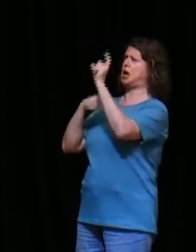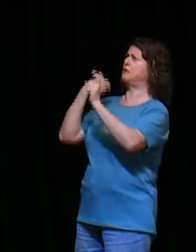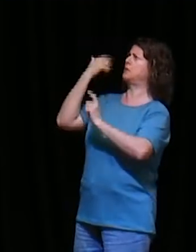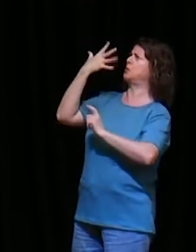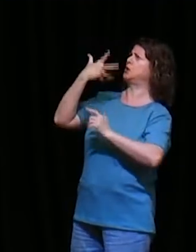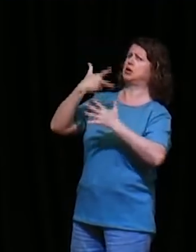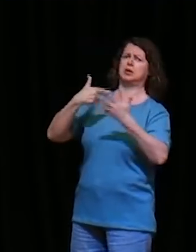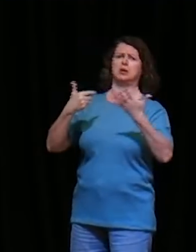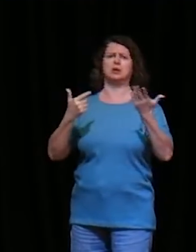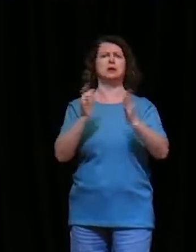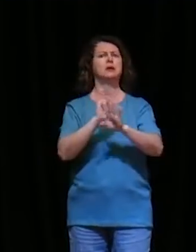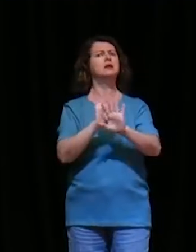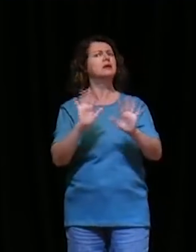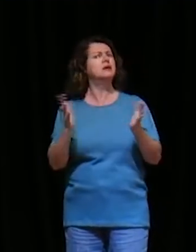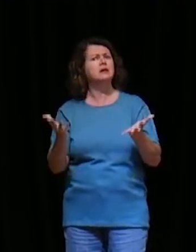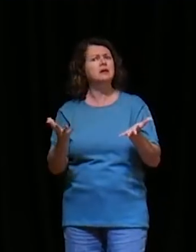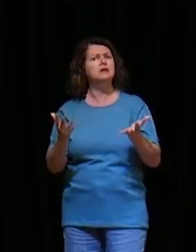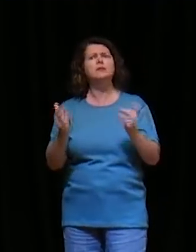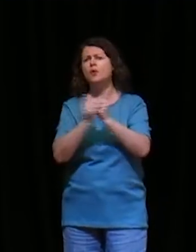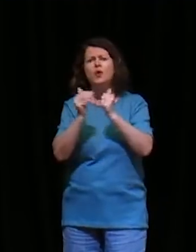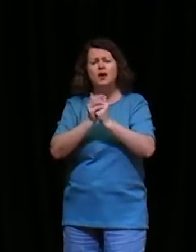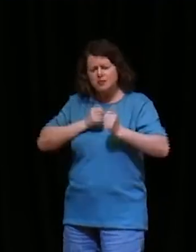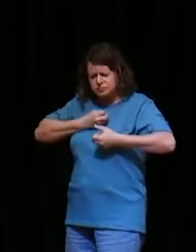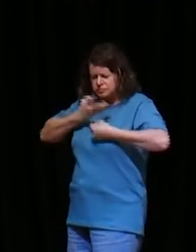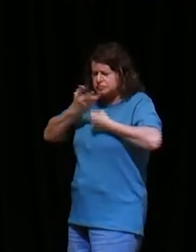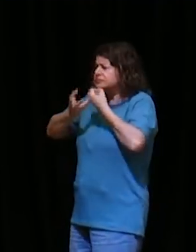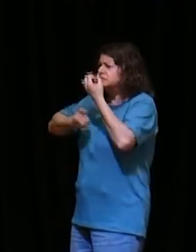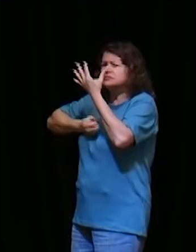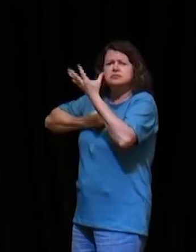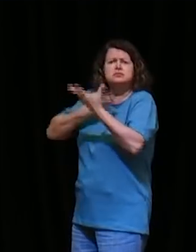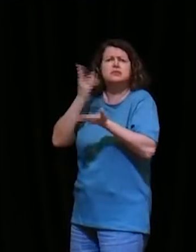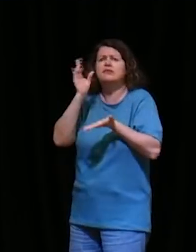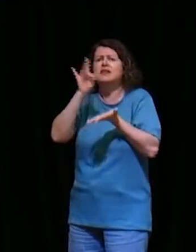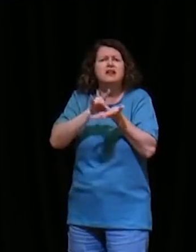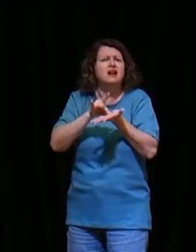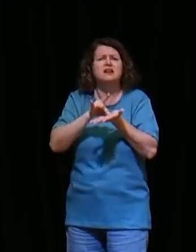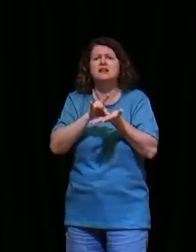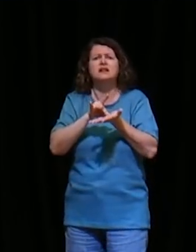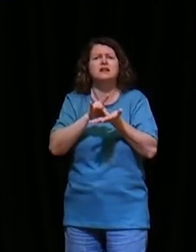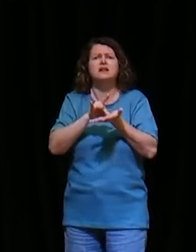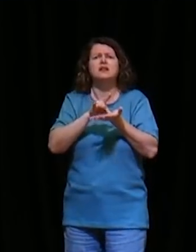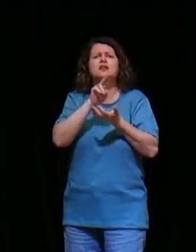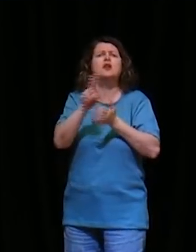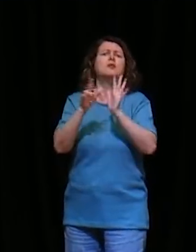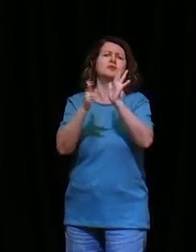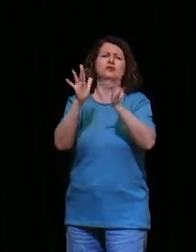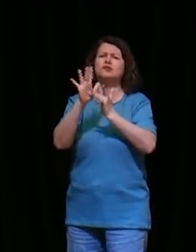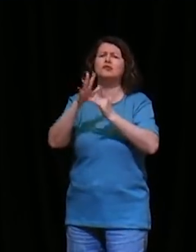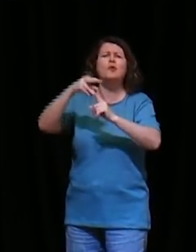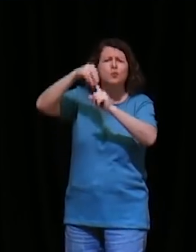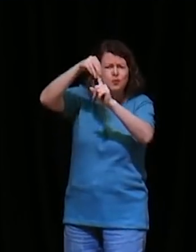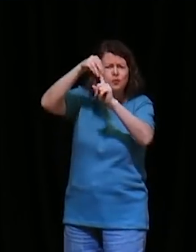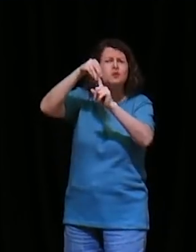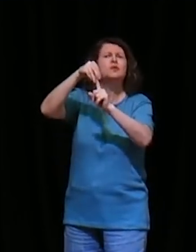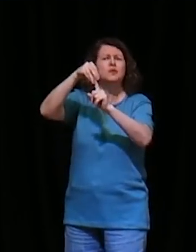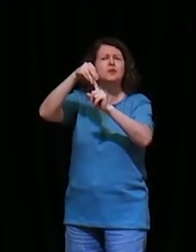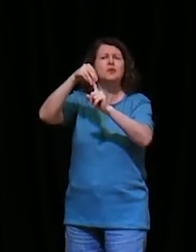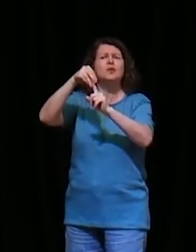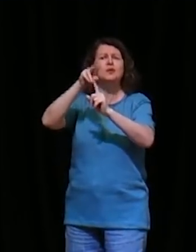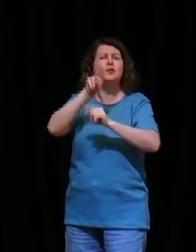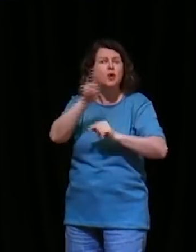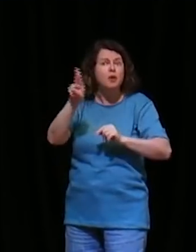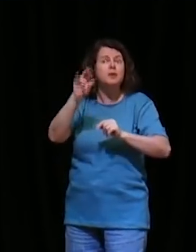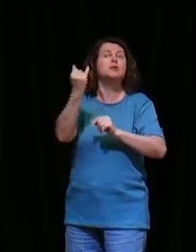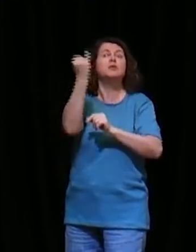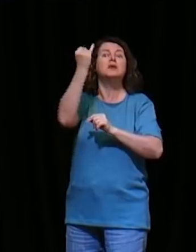de Jesus, isso você deve saber, porque há um só, um só mediador, uma só pessoa que faz média entre Deus e os homens,